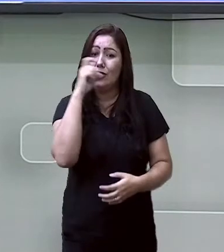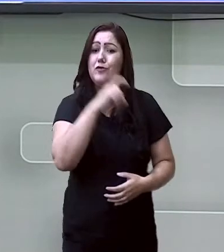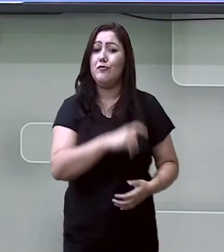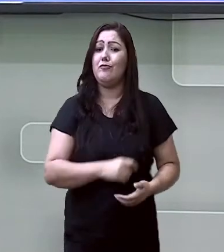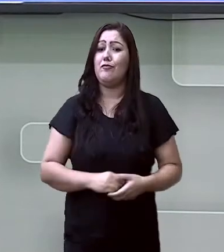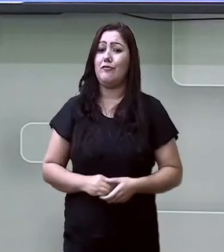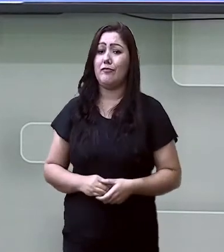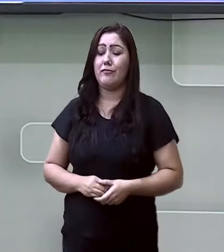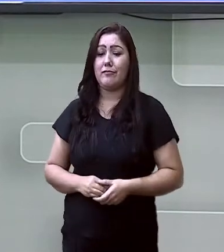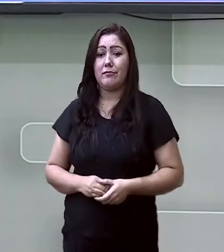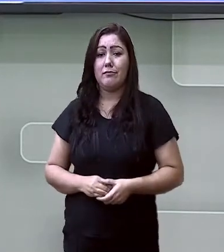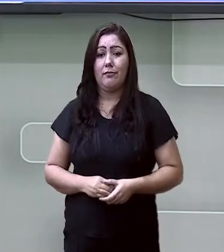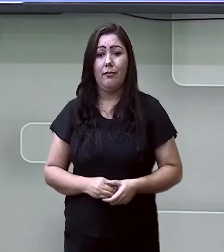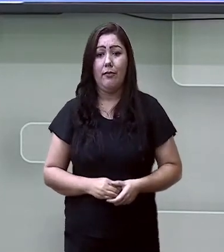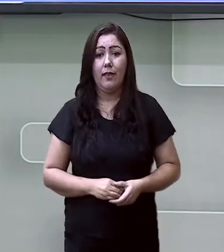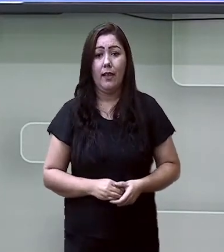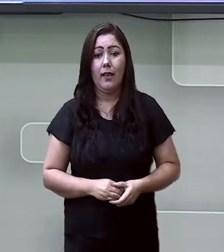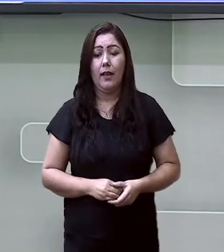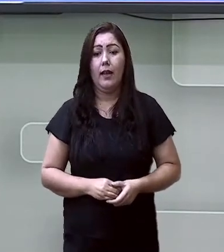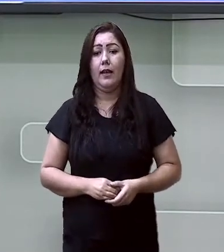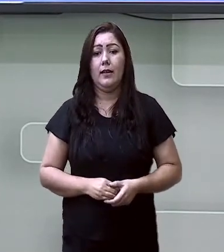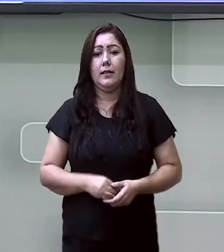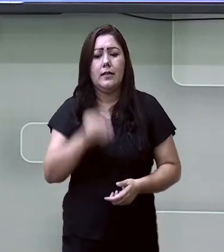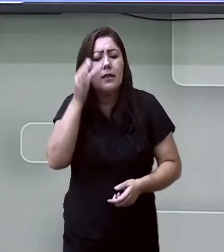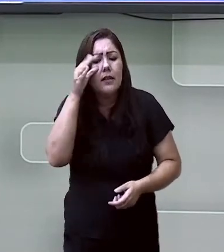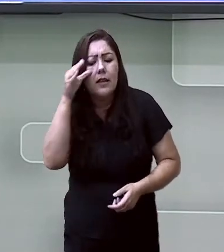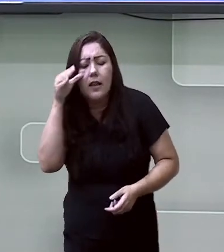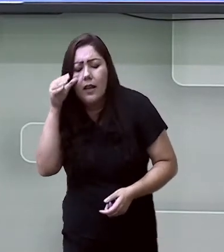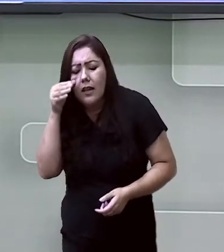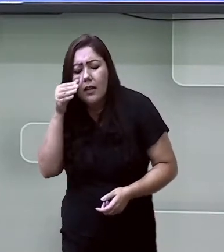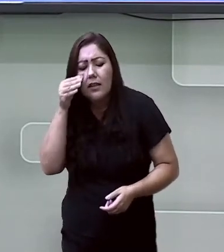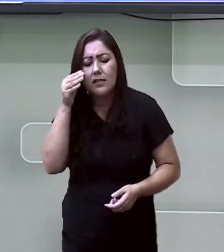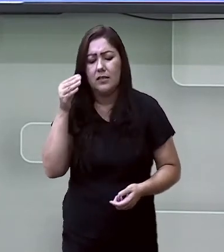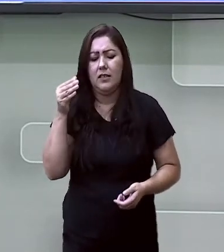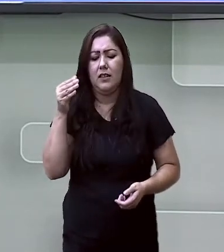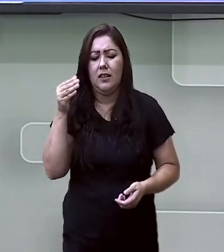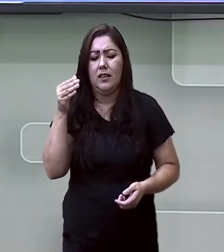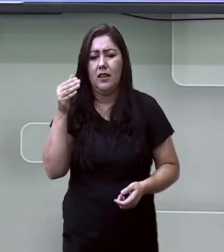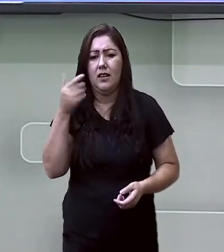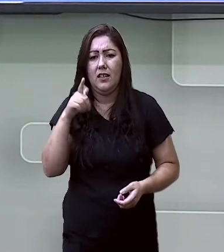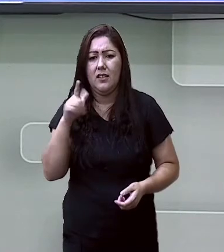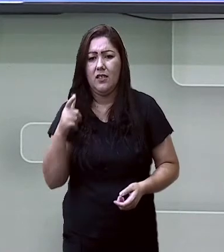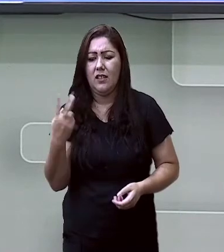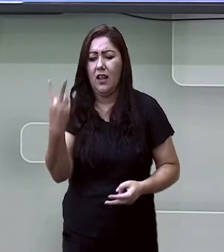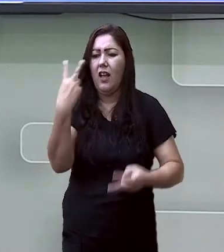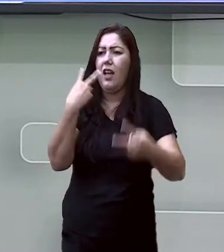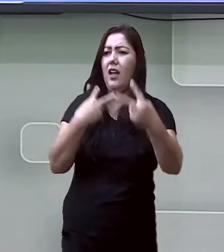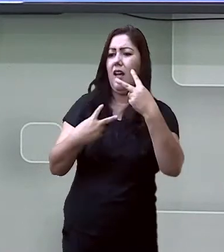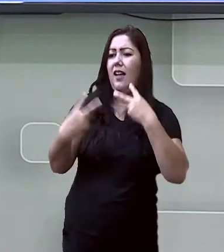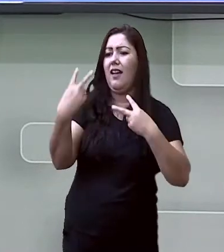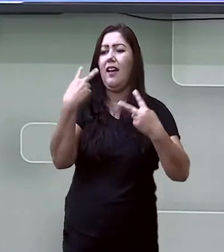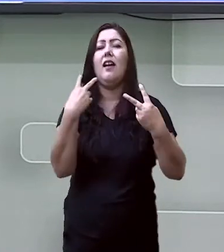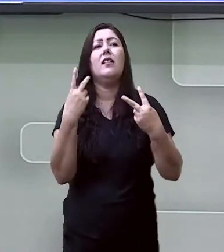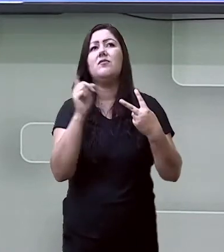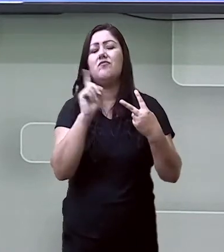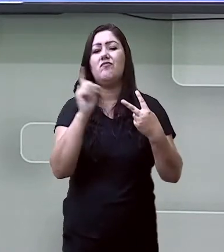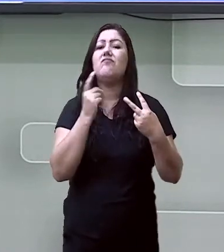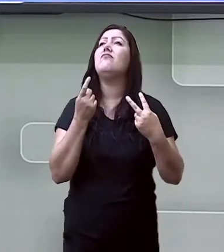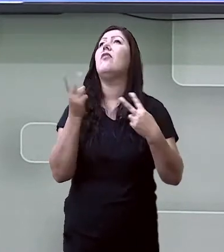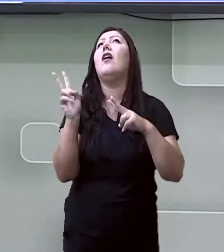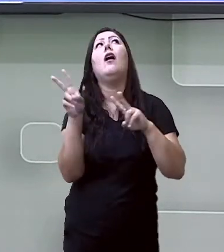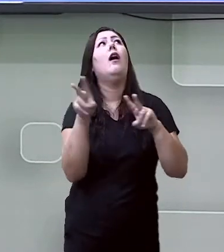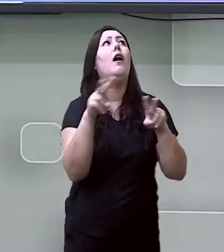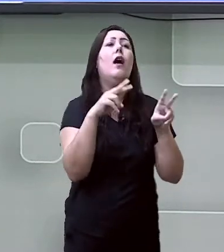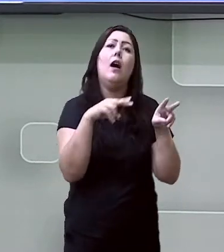Podemos perceber pouco interesse da criança na face dos pais ou cuidadores. Um bebê